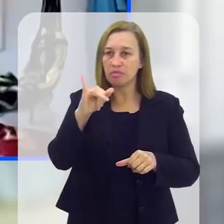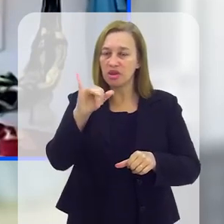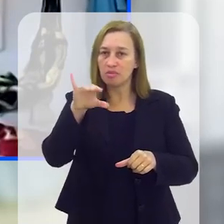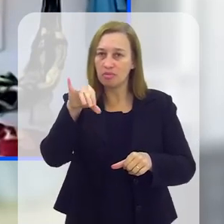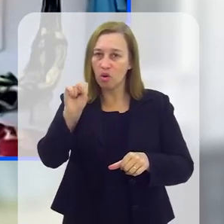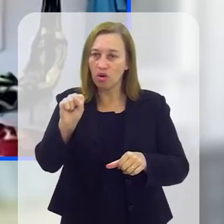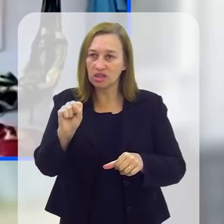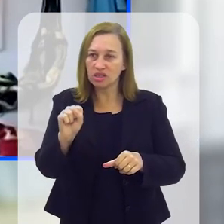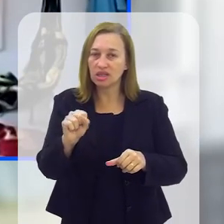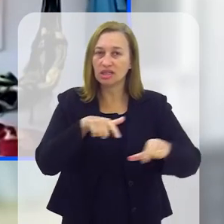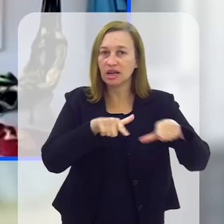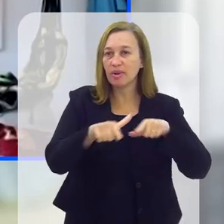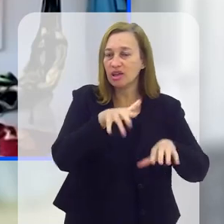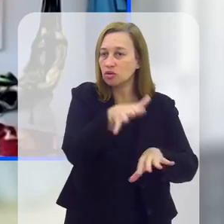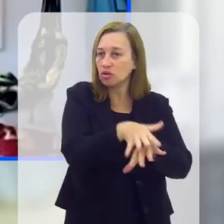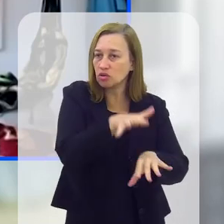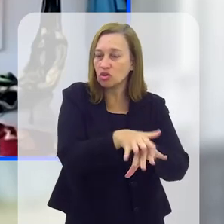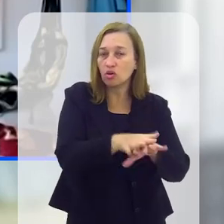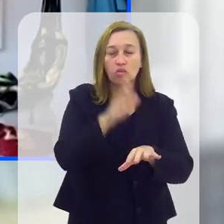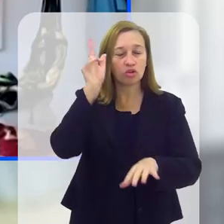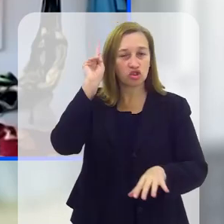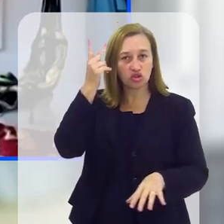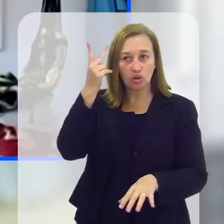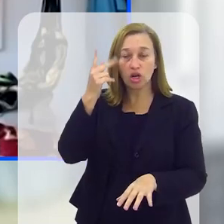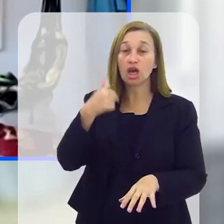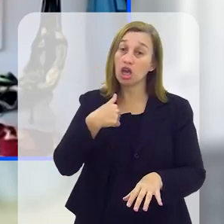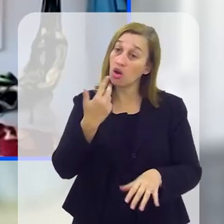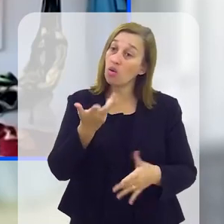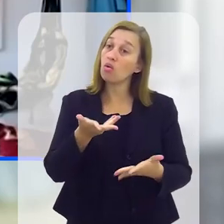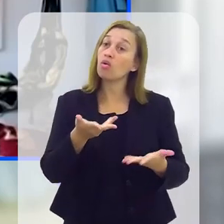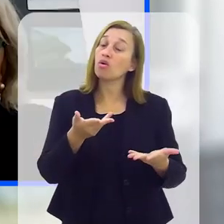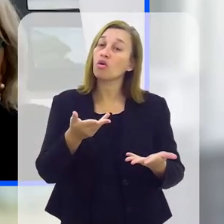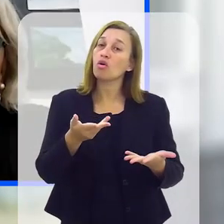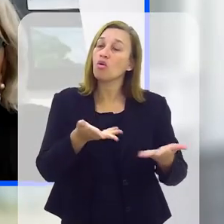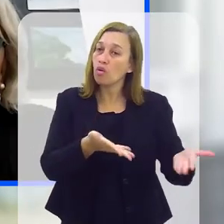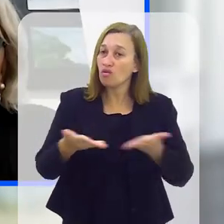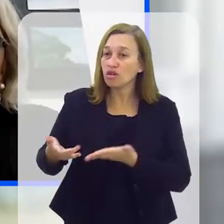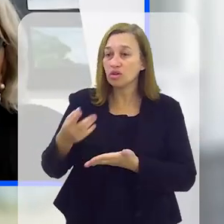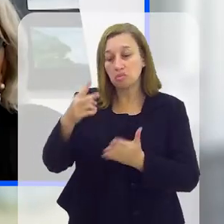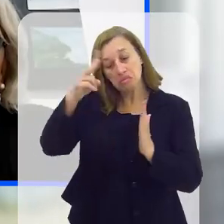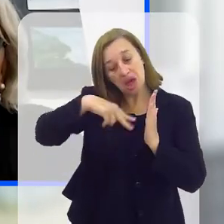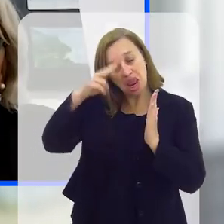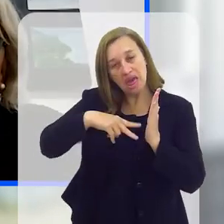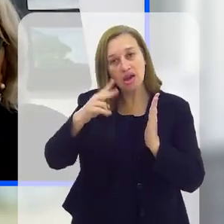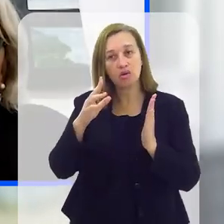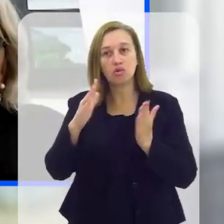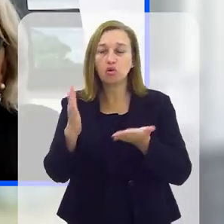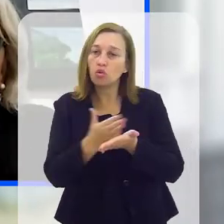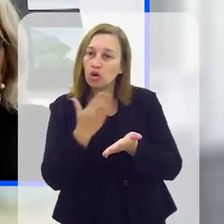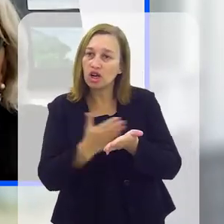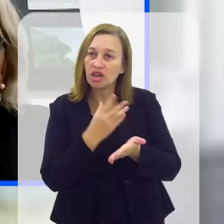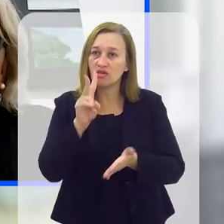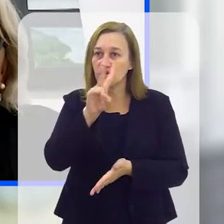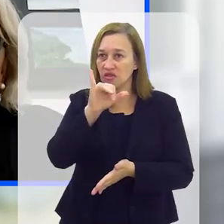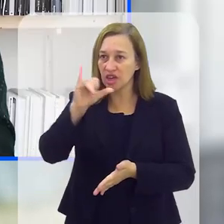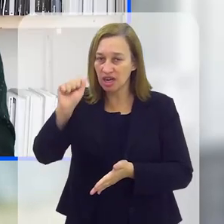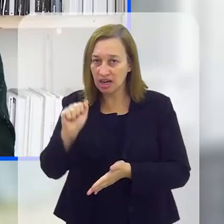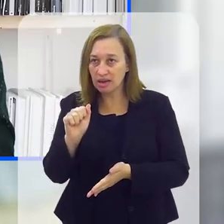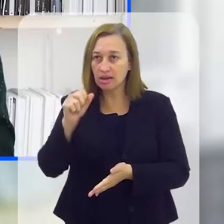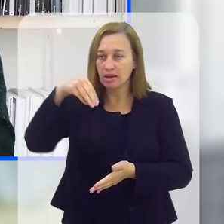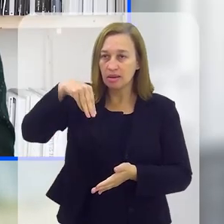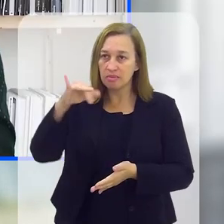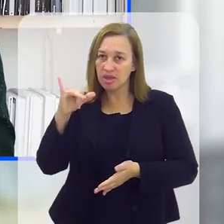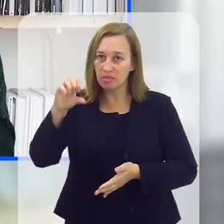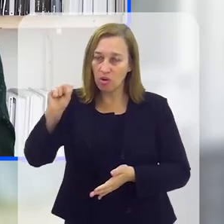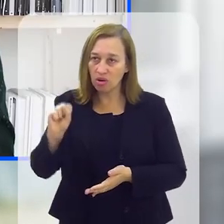história que nós precisamos conhecer. E eu recomendo que leiam o livro Vila Mimosa, Além do Sexo. E esse livro surgiu